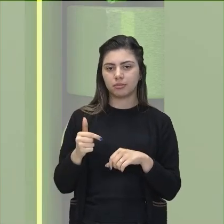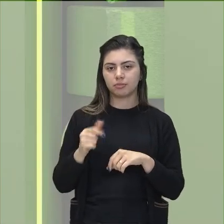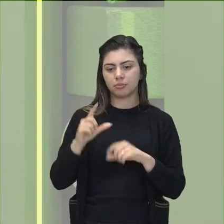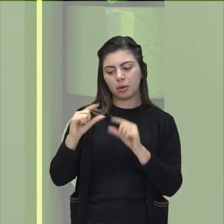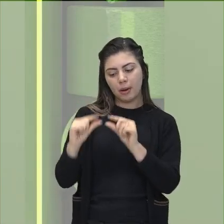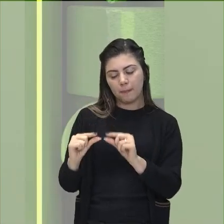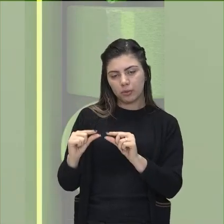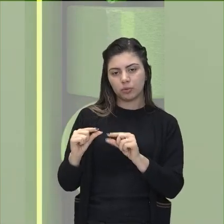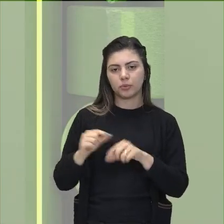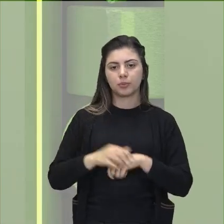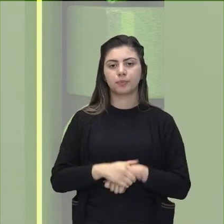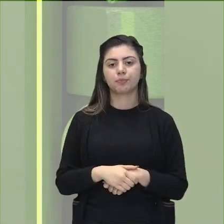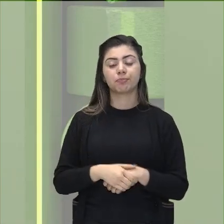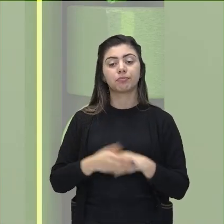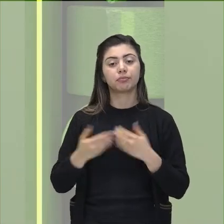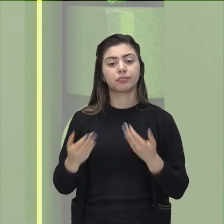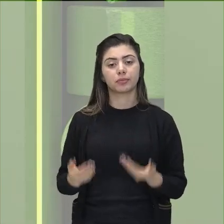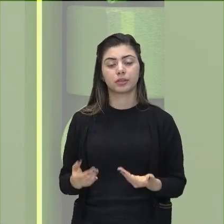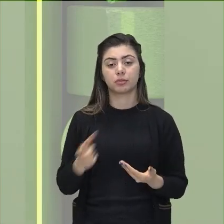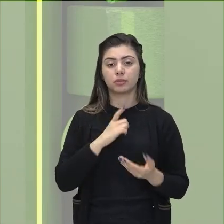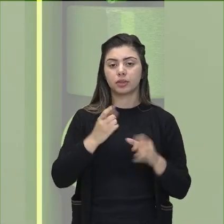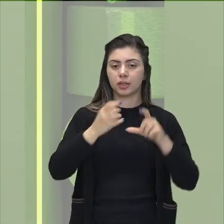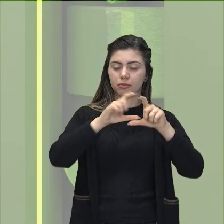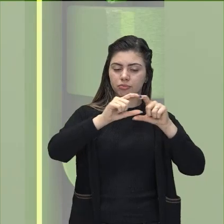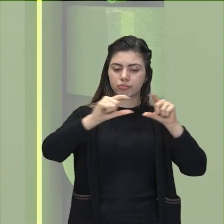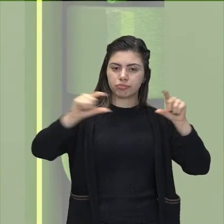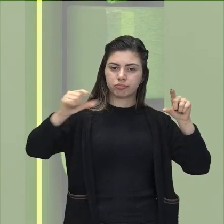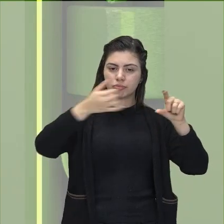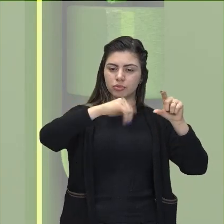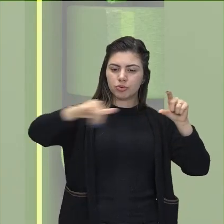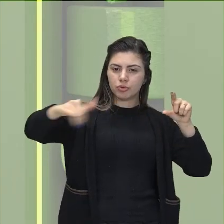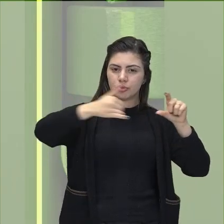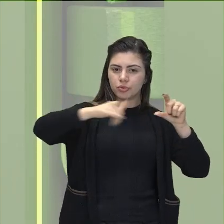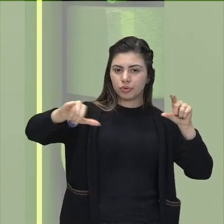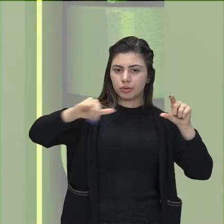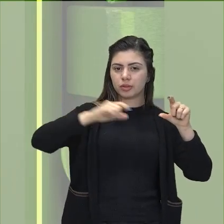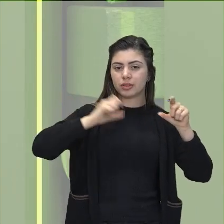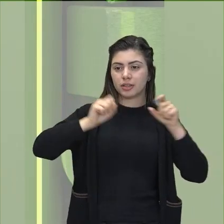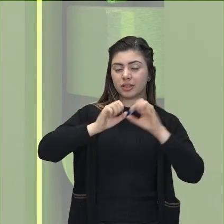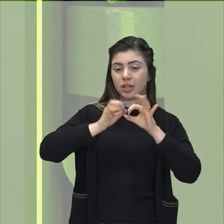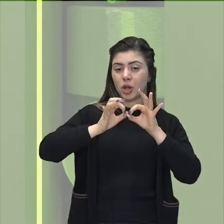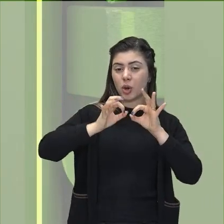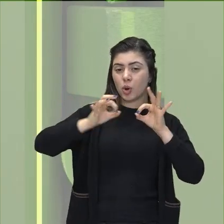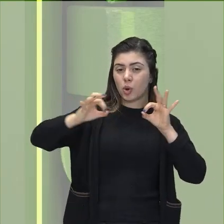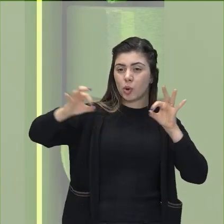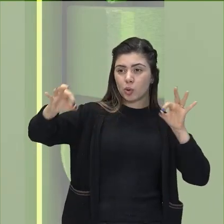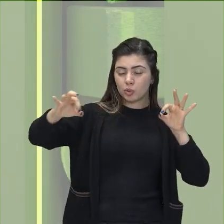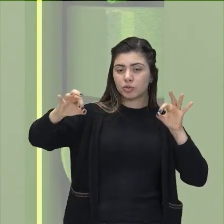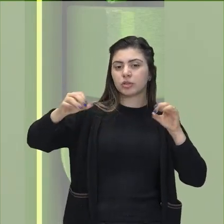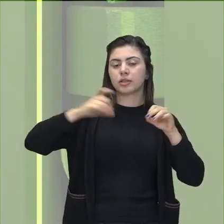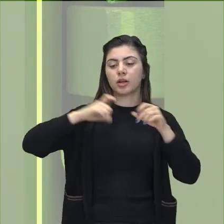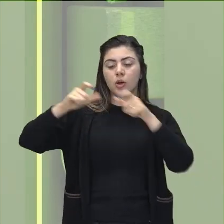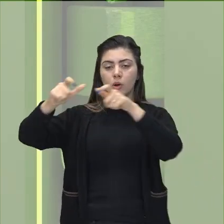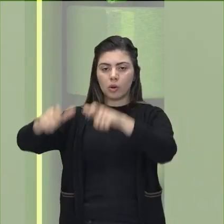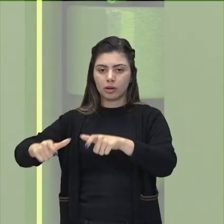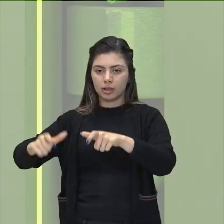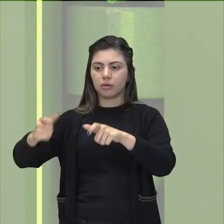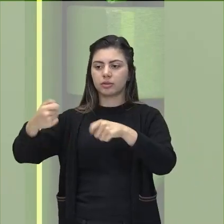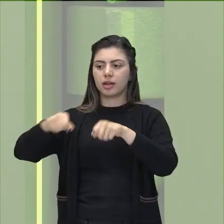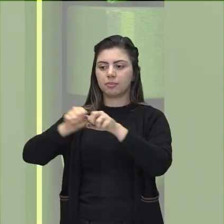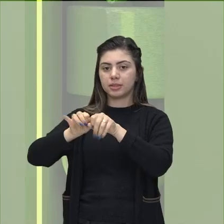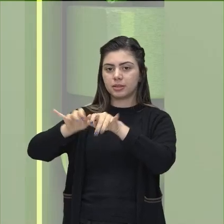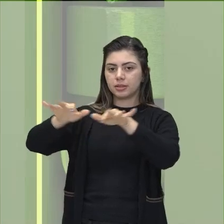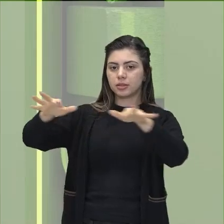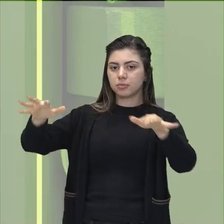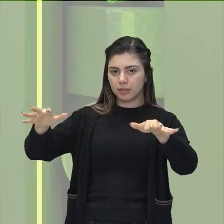E ao longo dessa transmissão, isso vai ser mandado para regiões de redistribuição de energia elétrica, onde a